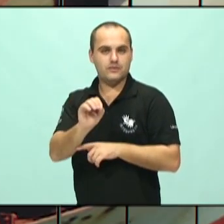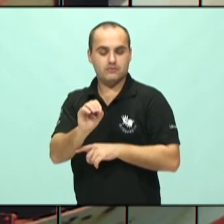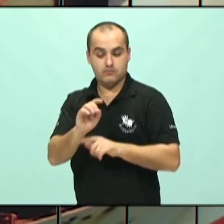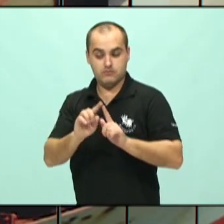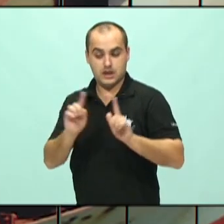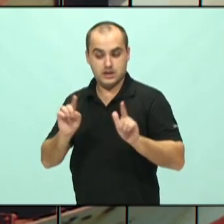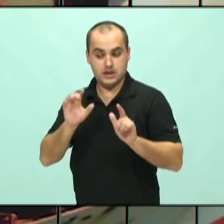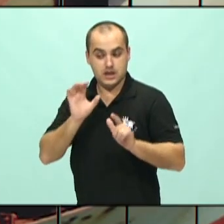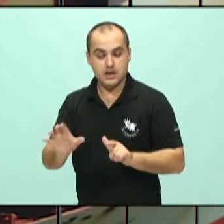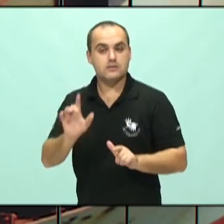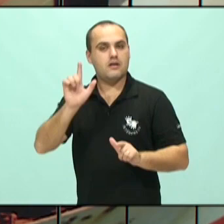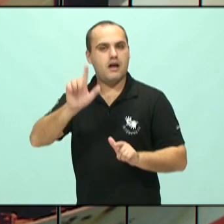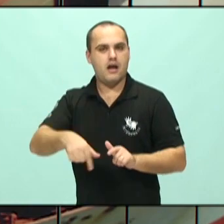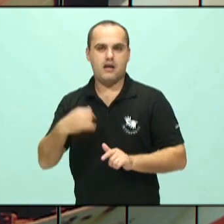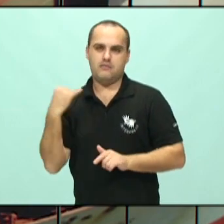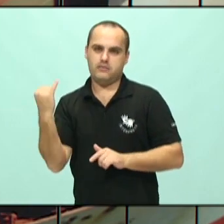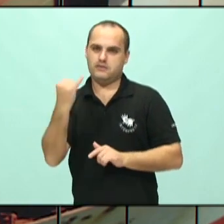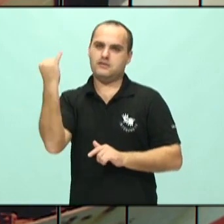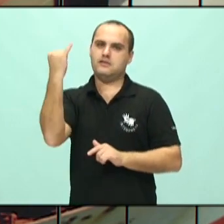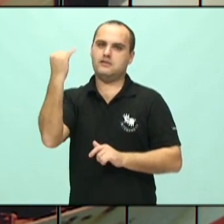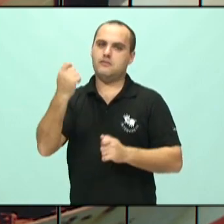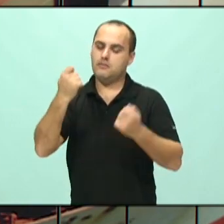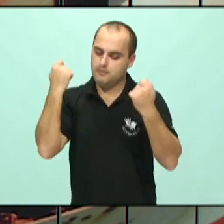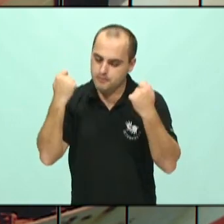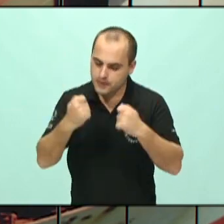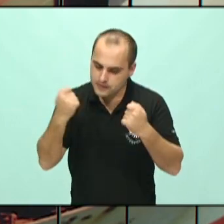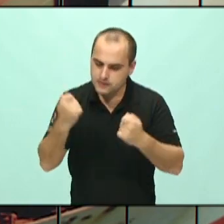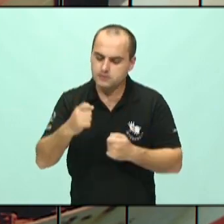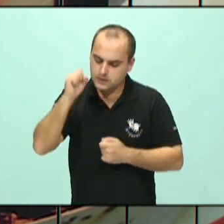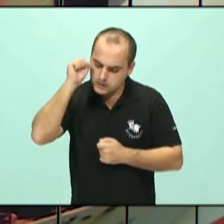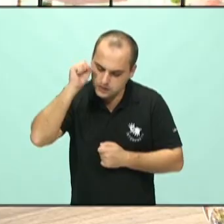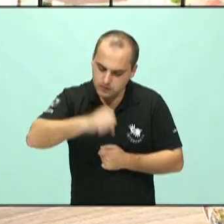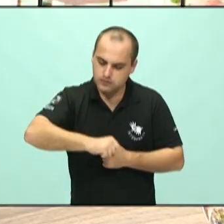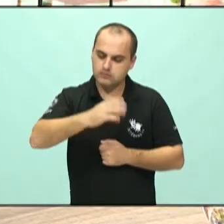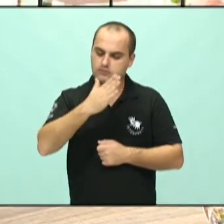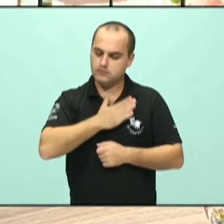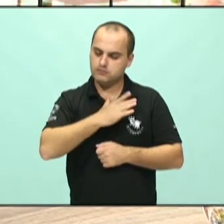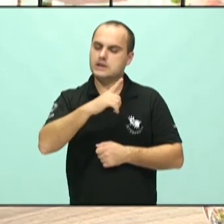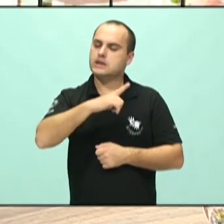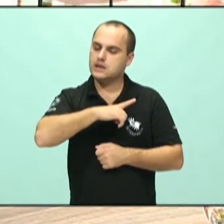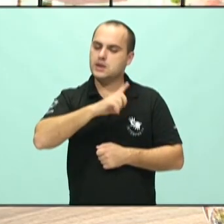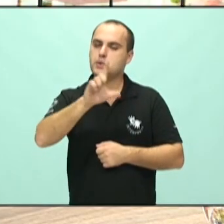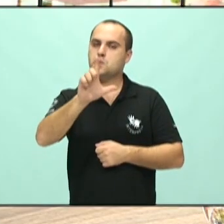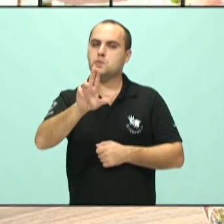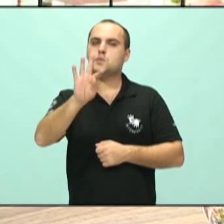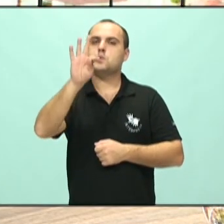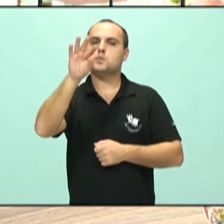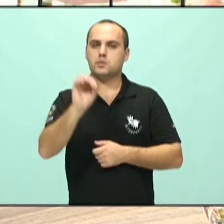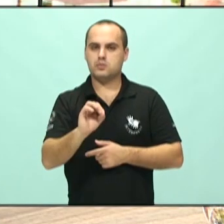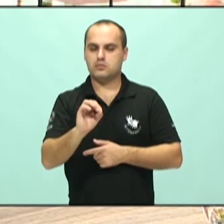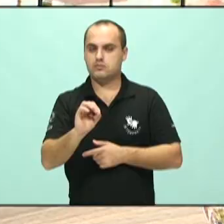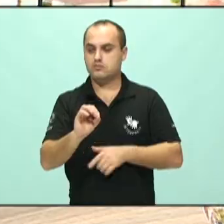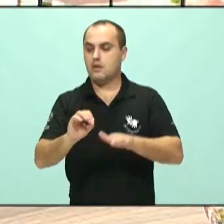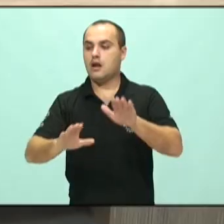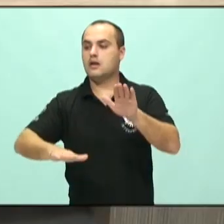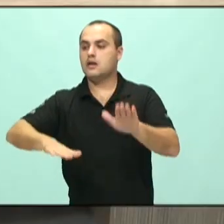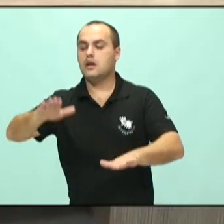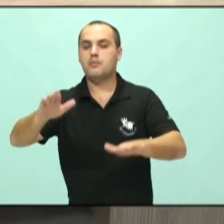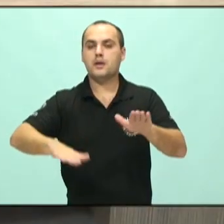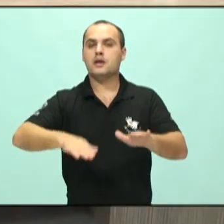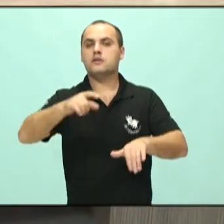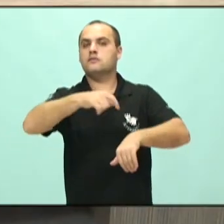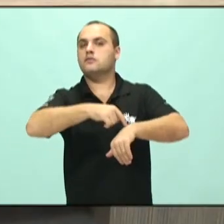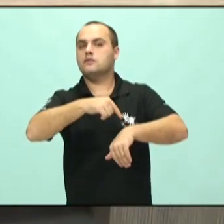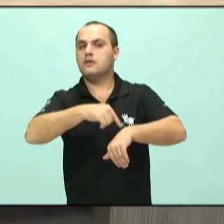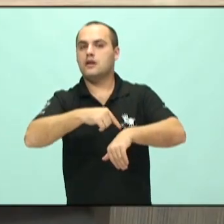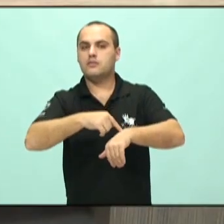extremamente importante. A gente precisa viver o nosso luto e o seu luto depende, o tempo que você passa de luto depende da tua proximidade